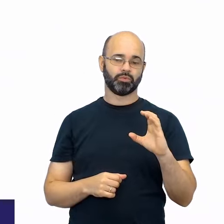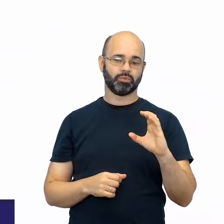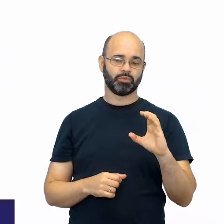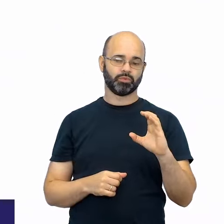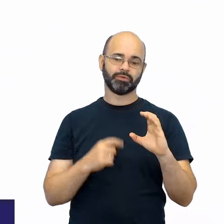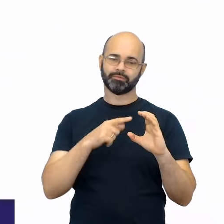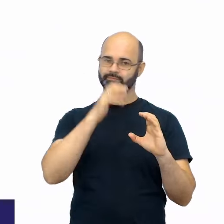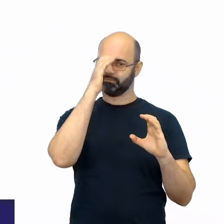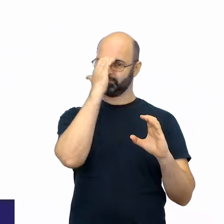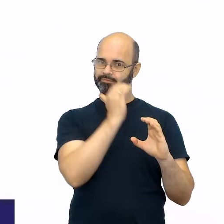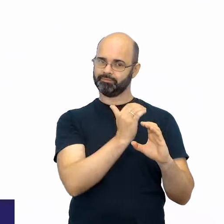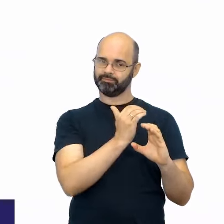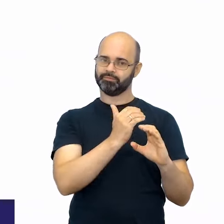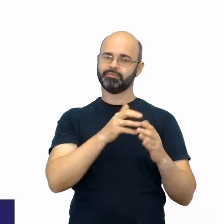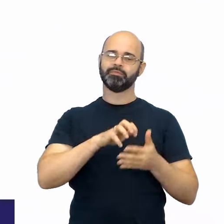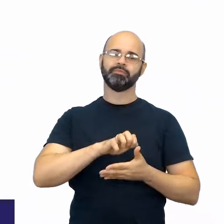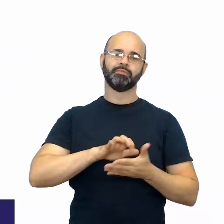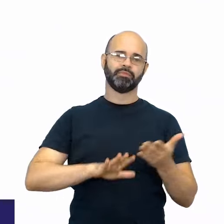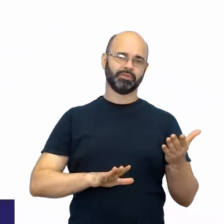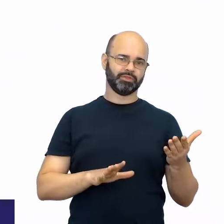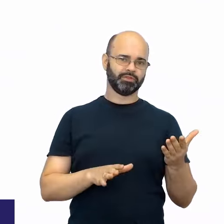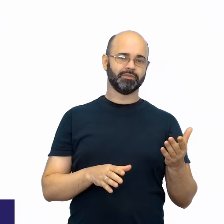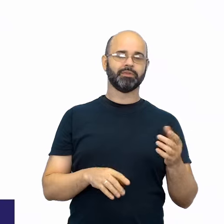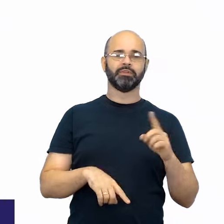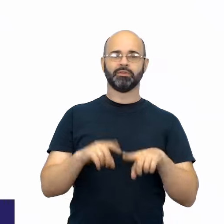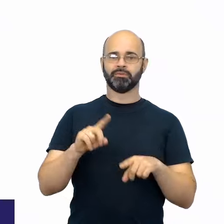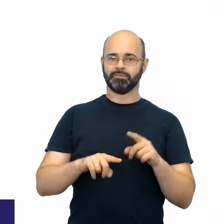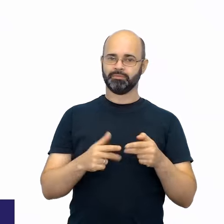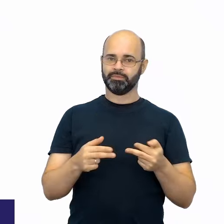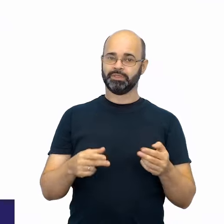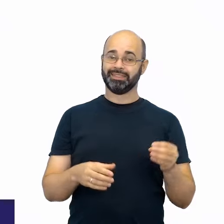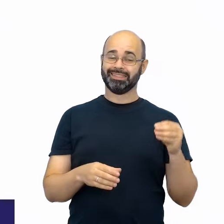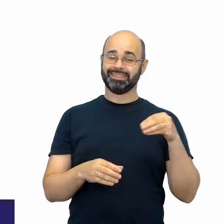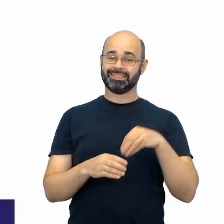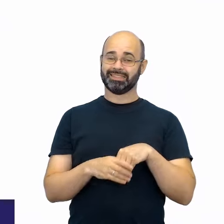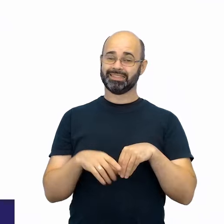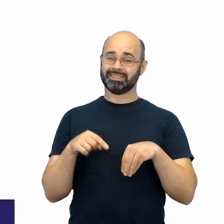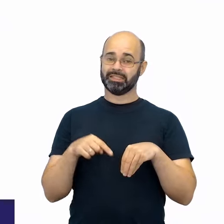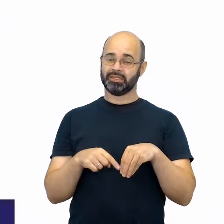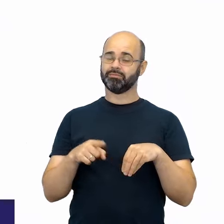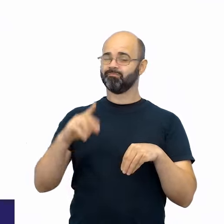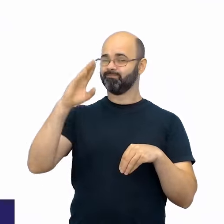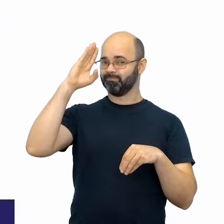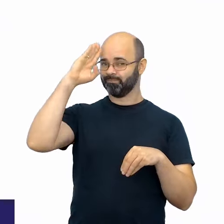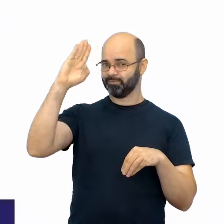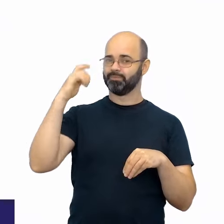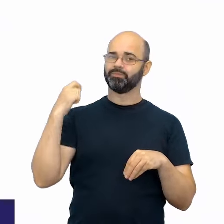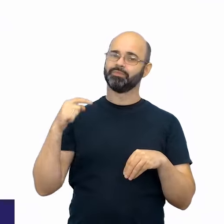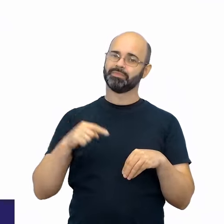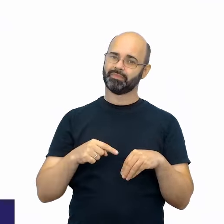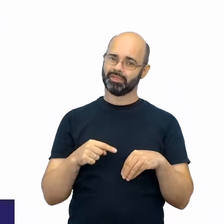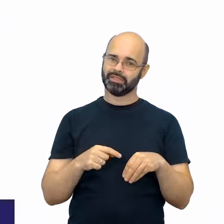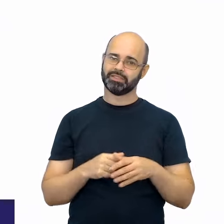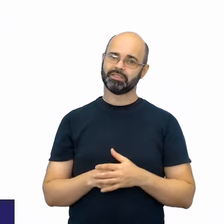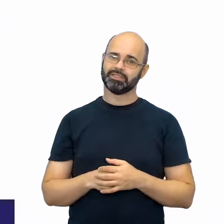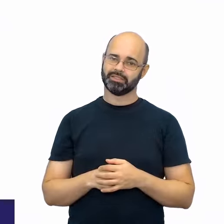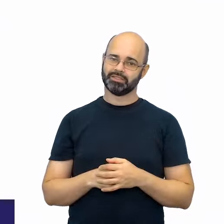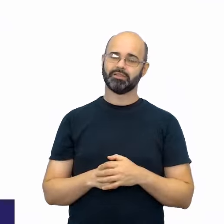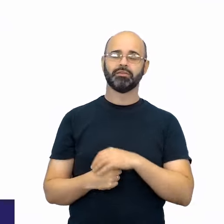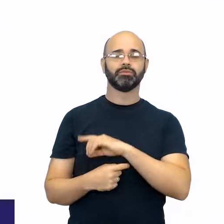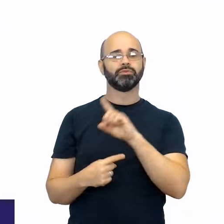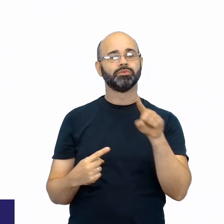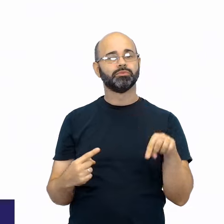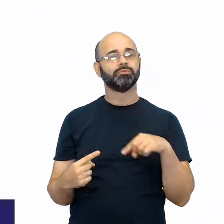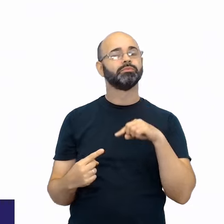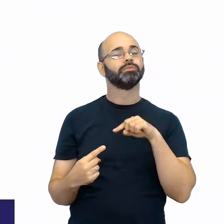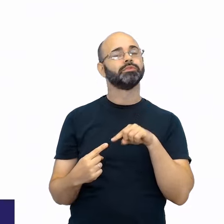são as atividades presentes nesse material, que devem ser priorizadas com a finalidade de